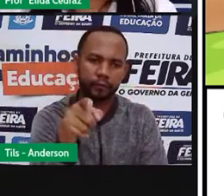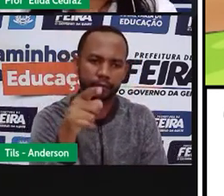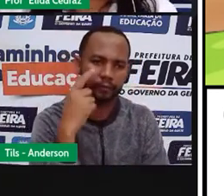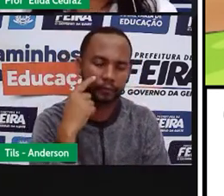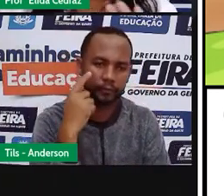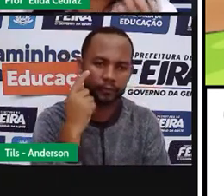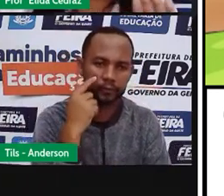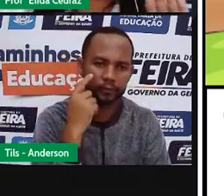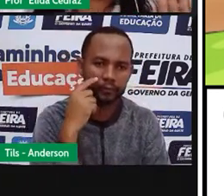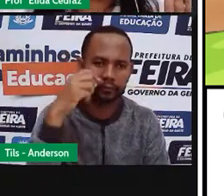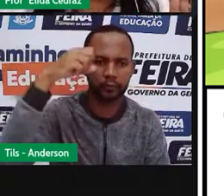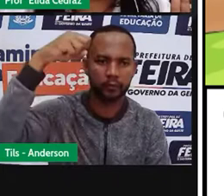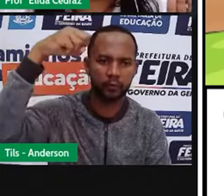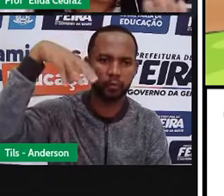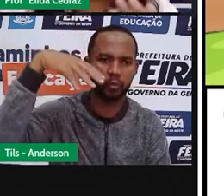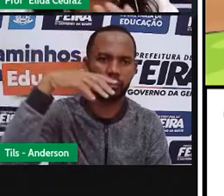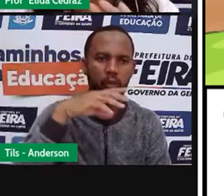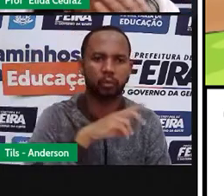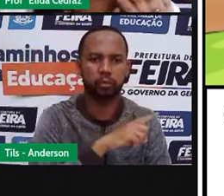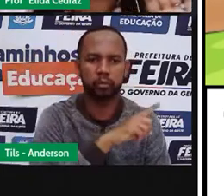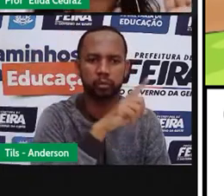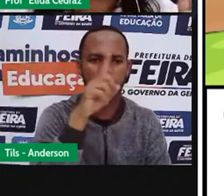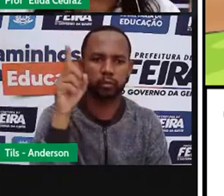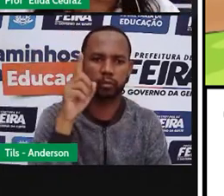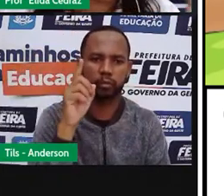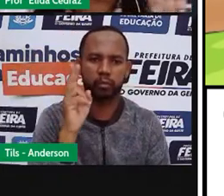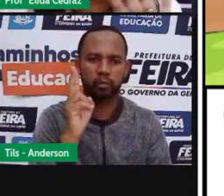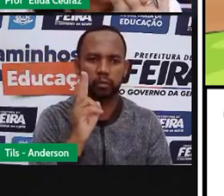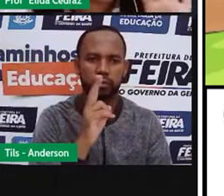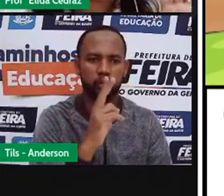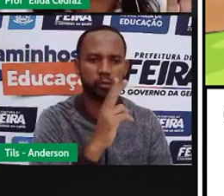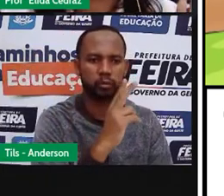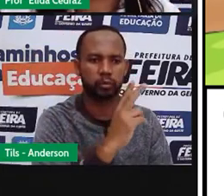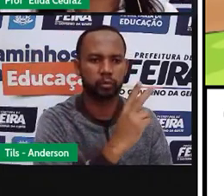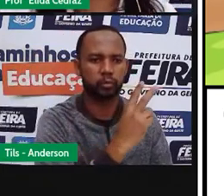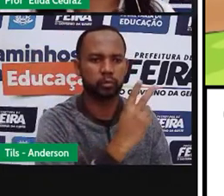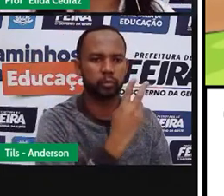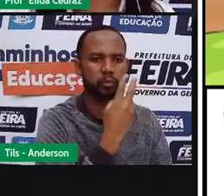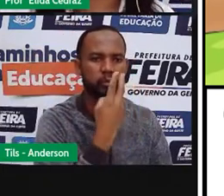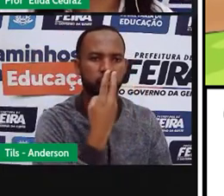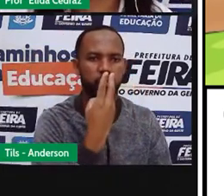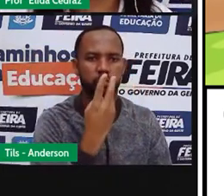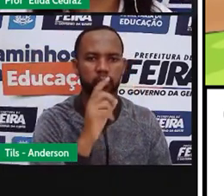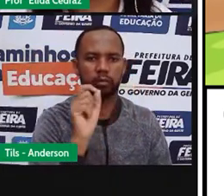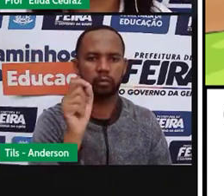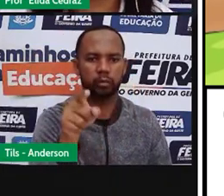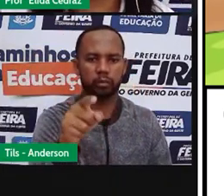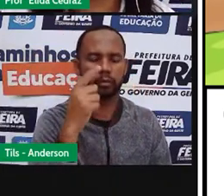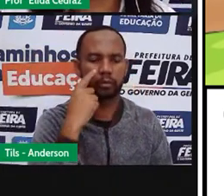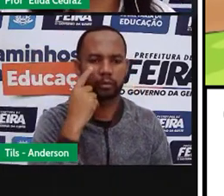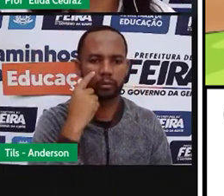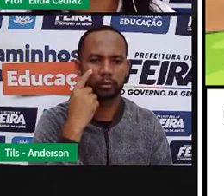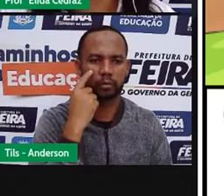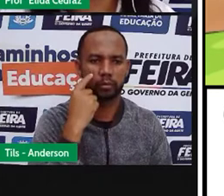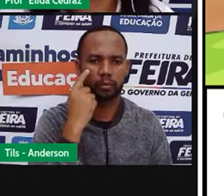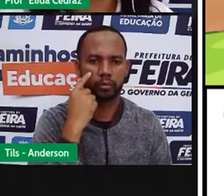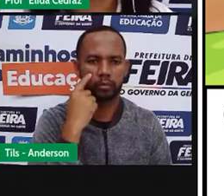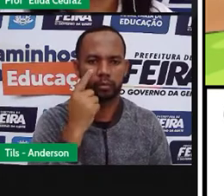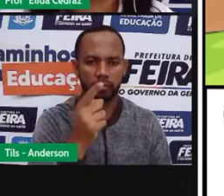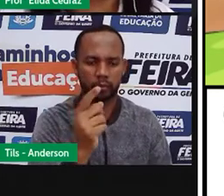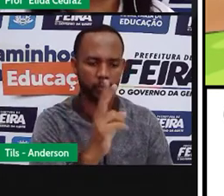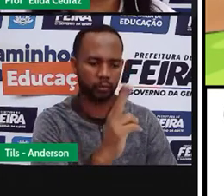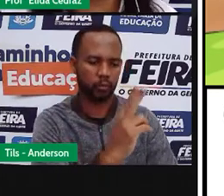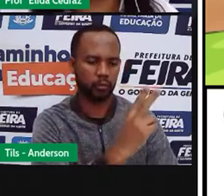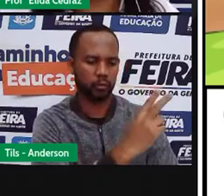passa por ela, a luz do sol passa, ela projeta o que nós chamamos de